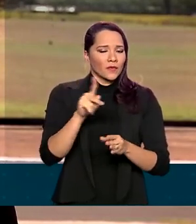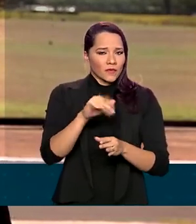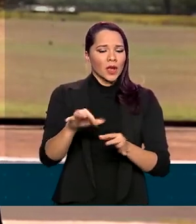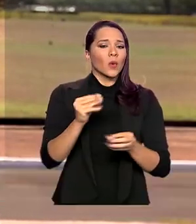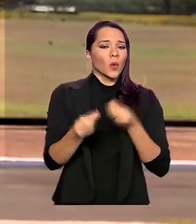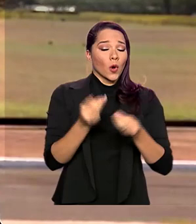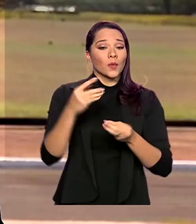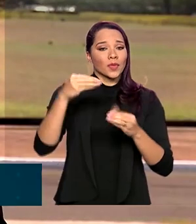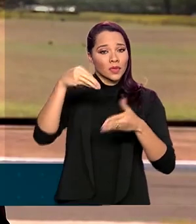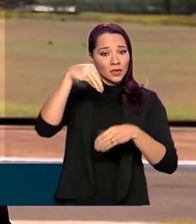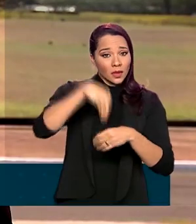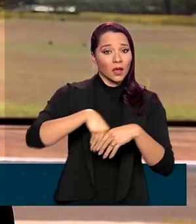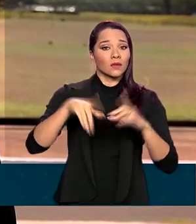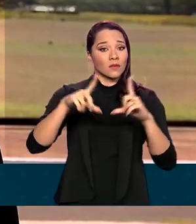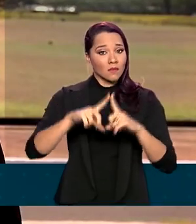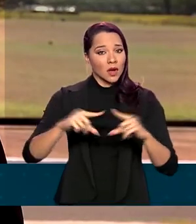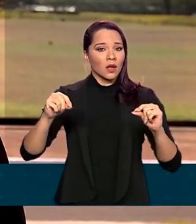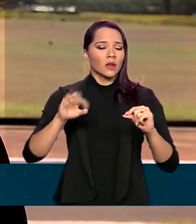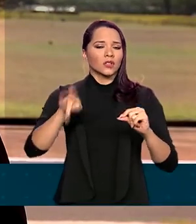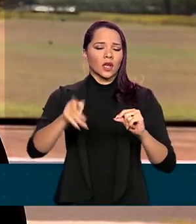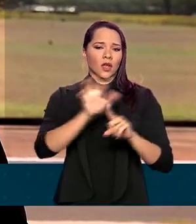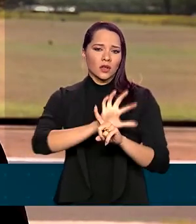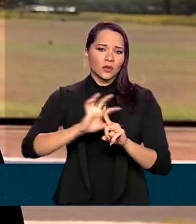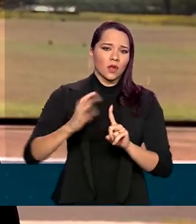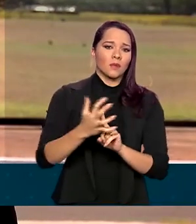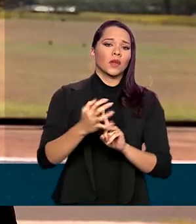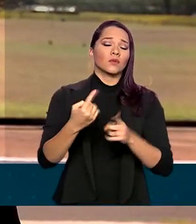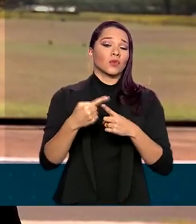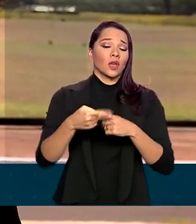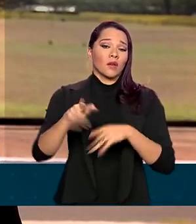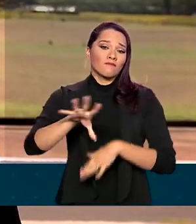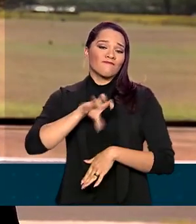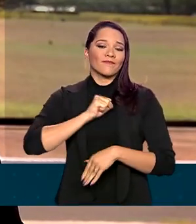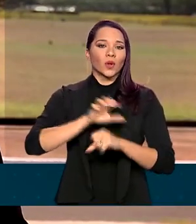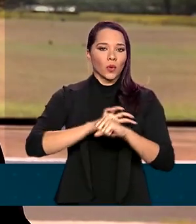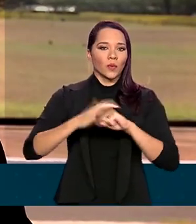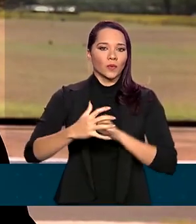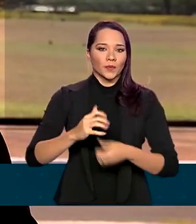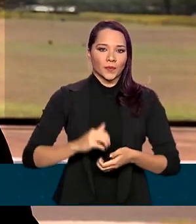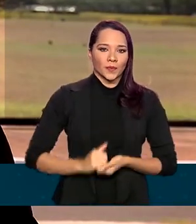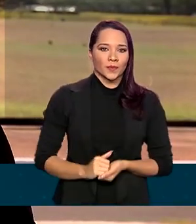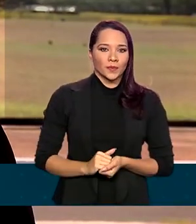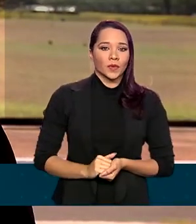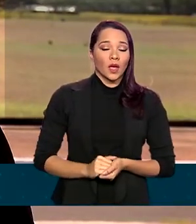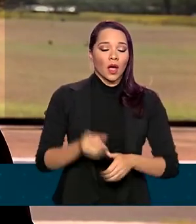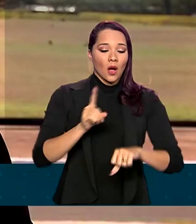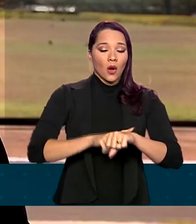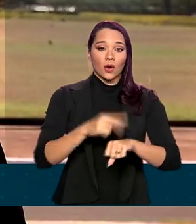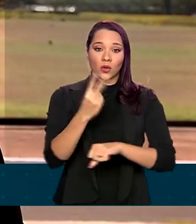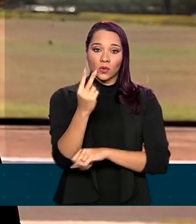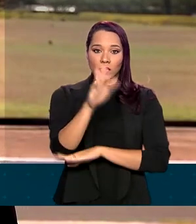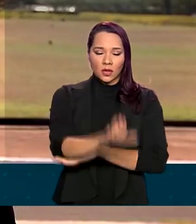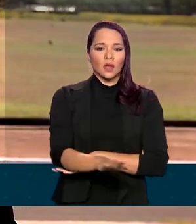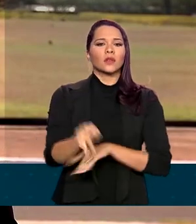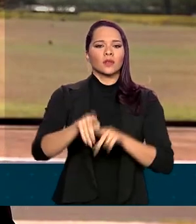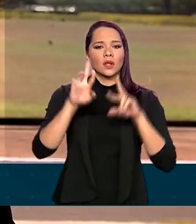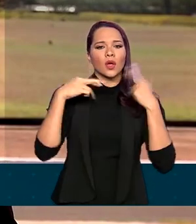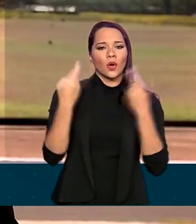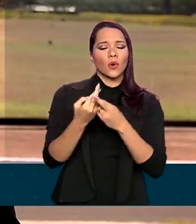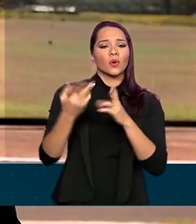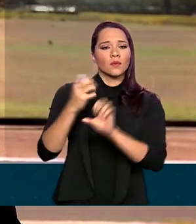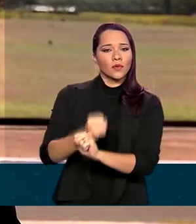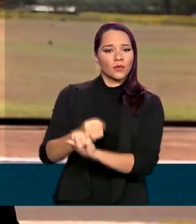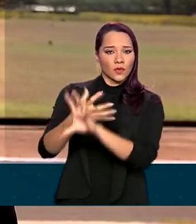Palácio da Alvorada, já que ele está em isolamento por ter contraído a Covid-19. Às duas horas da tarde, ele se reúne por